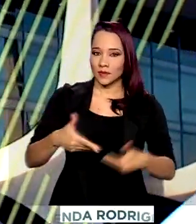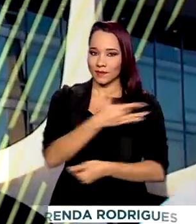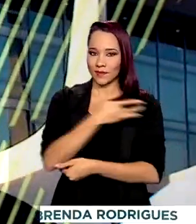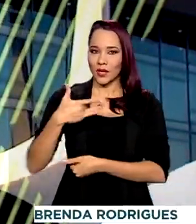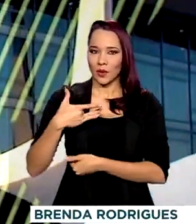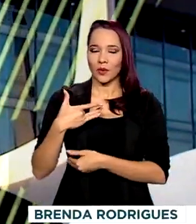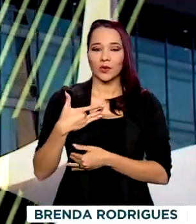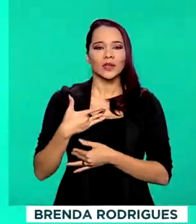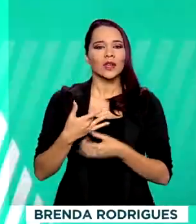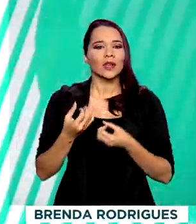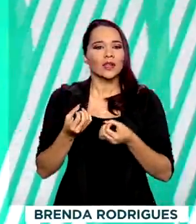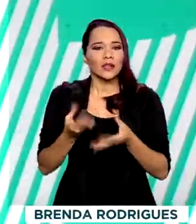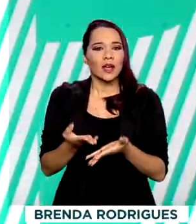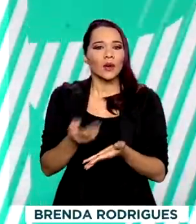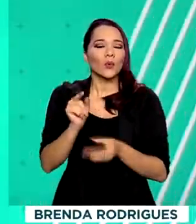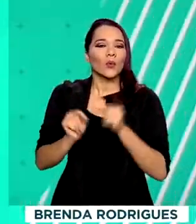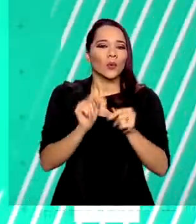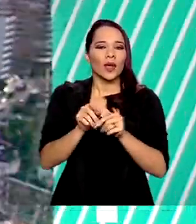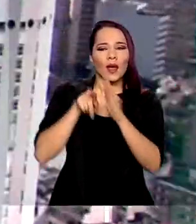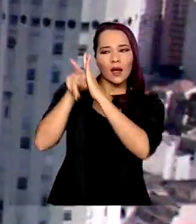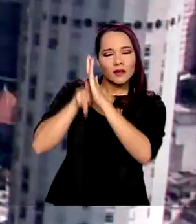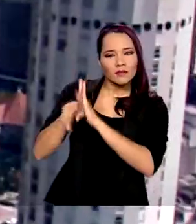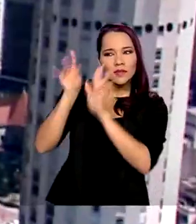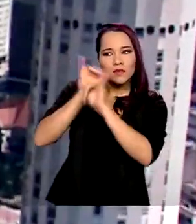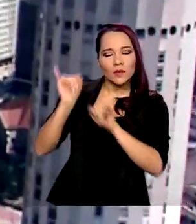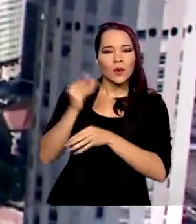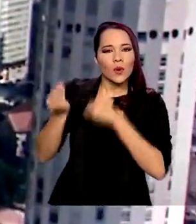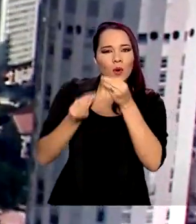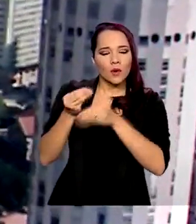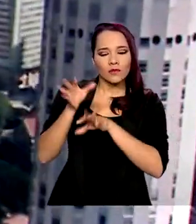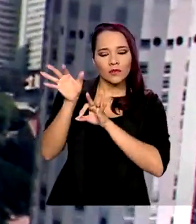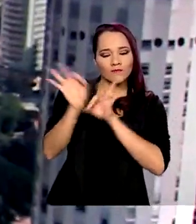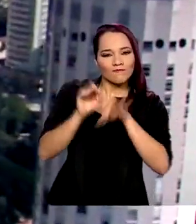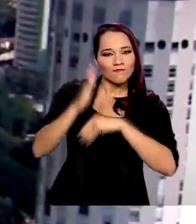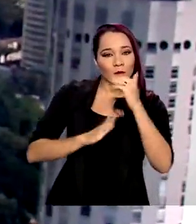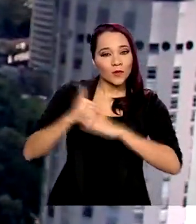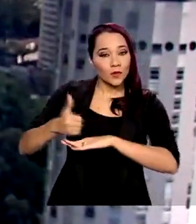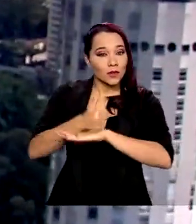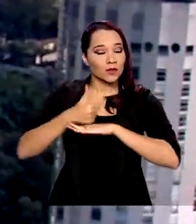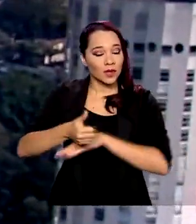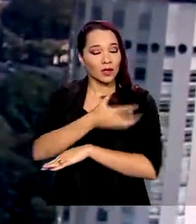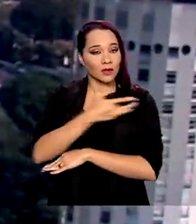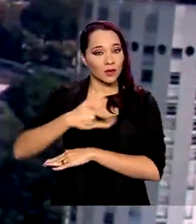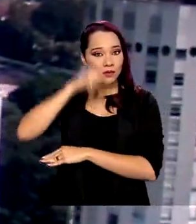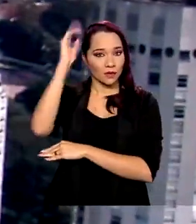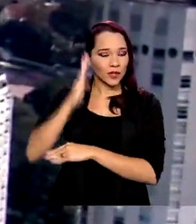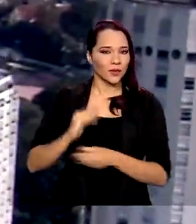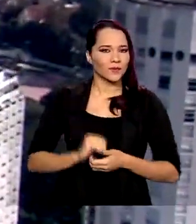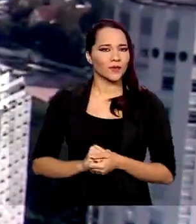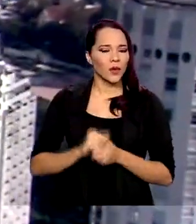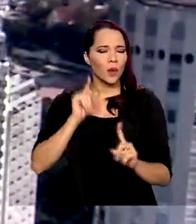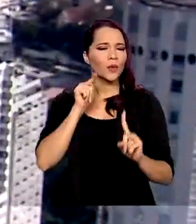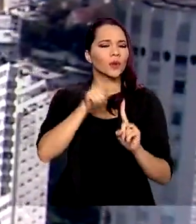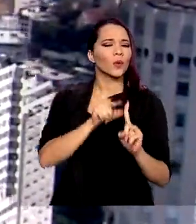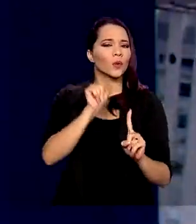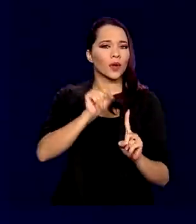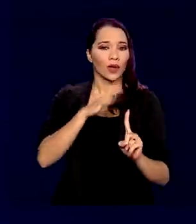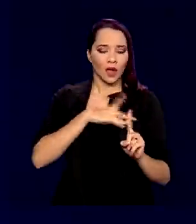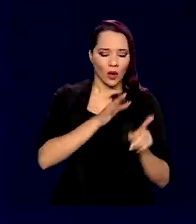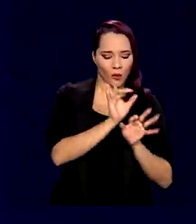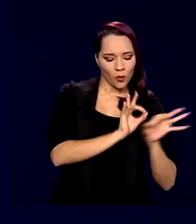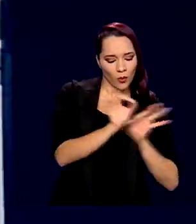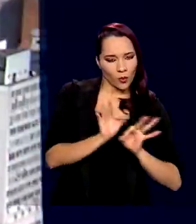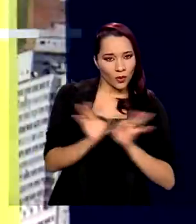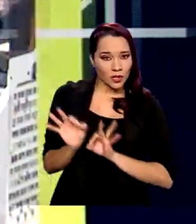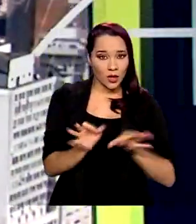vai permitir a coleta e análise de informações sobre a formação dos profissionais de saúde no Brasil. O objetivo é reorganizar